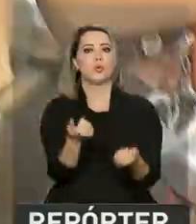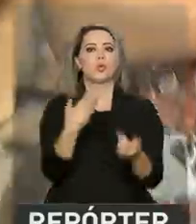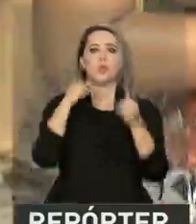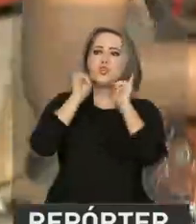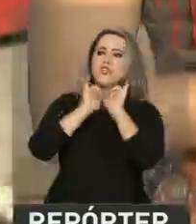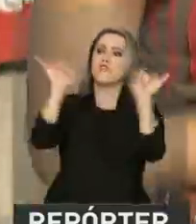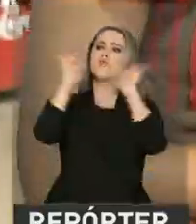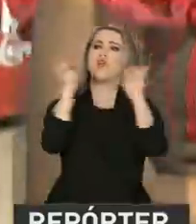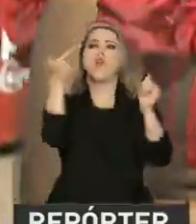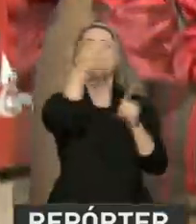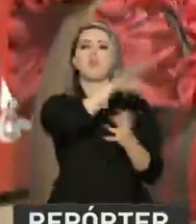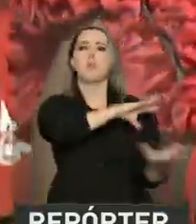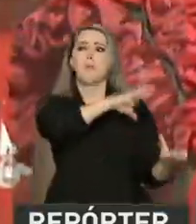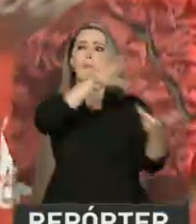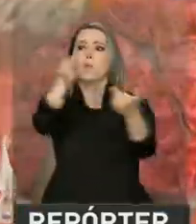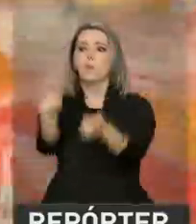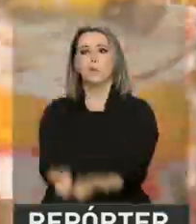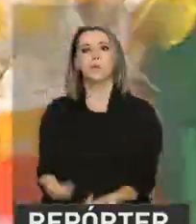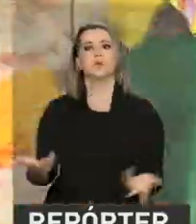países também, através de Embratu.